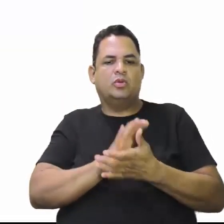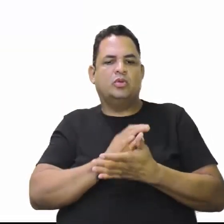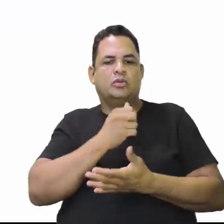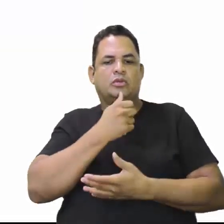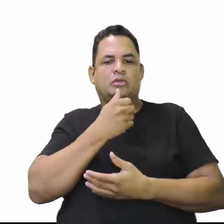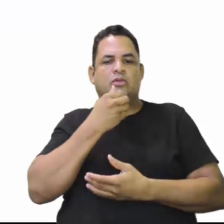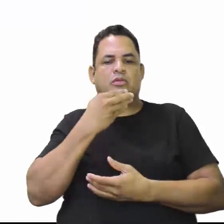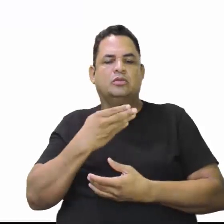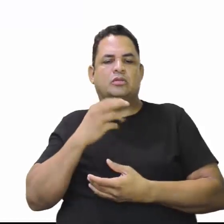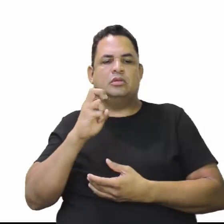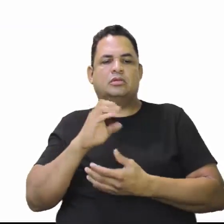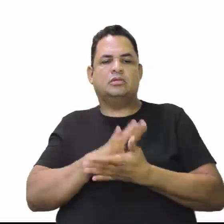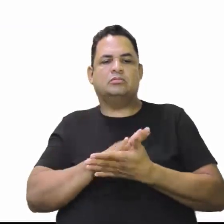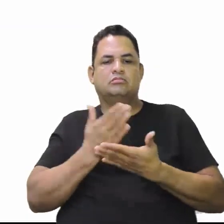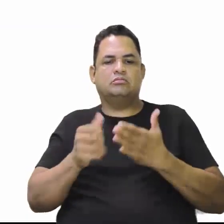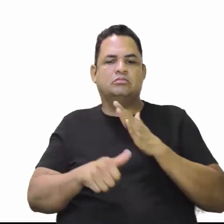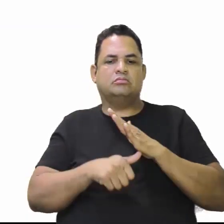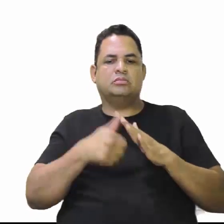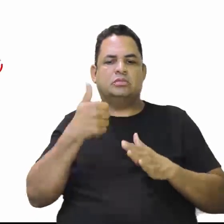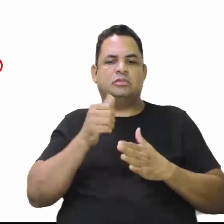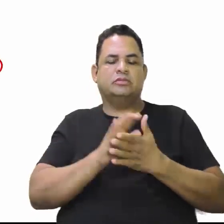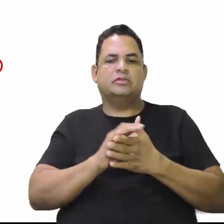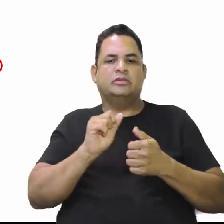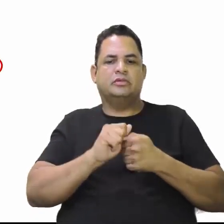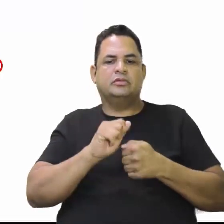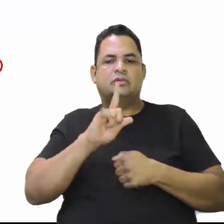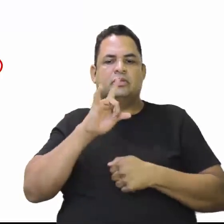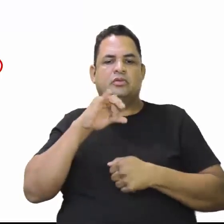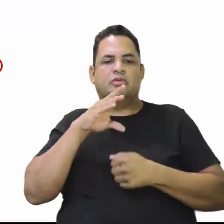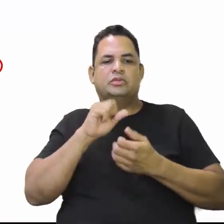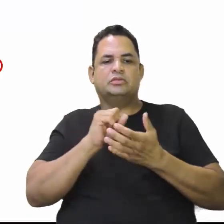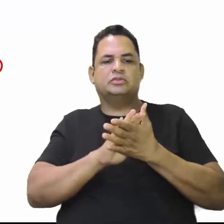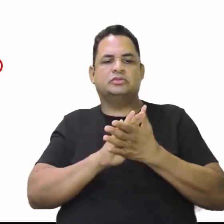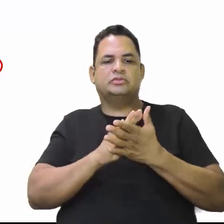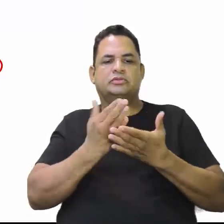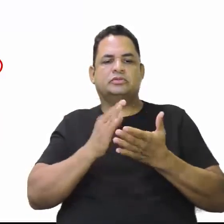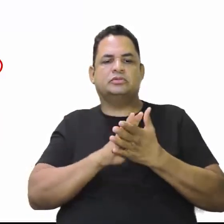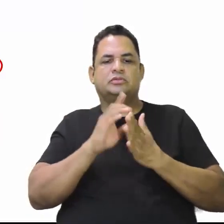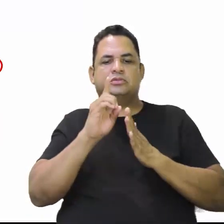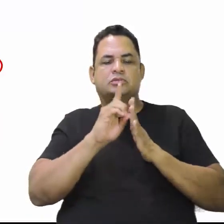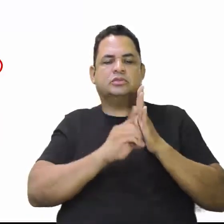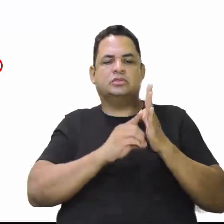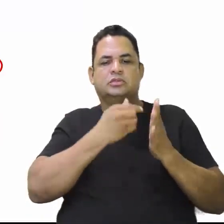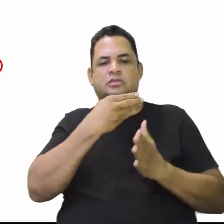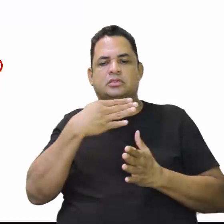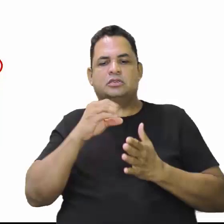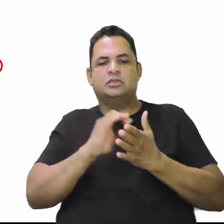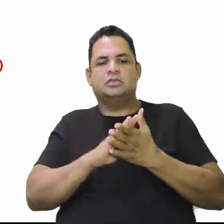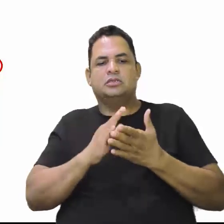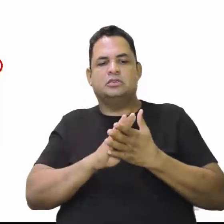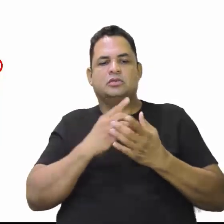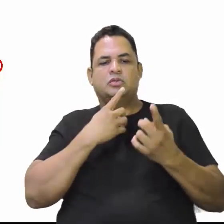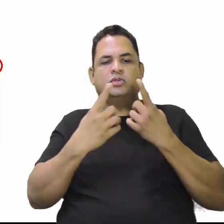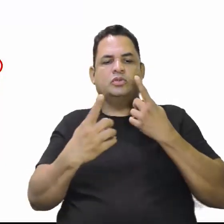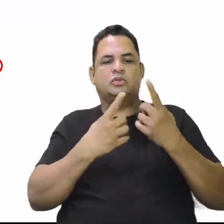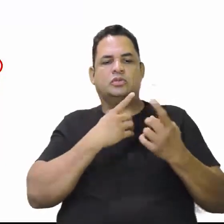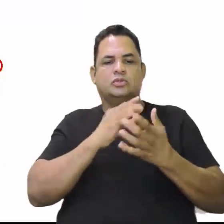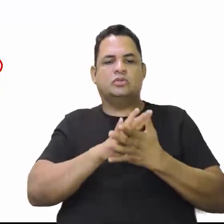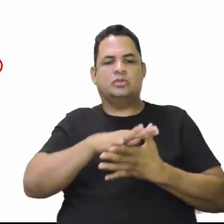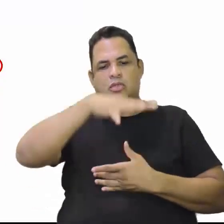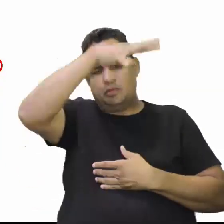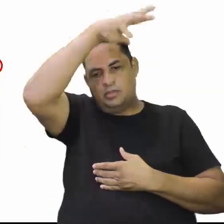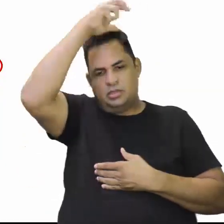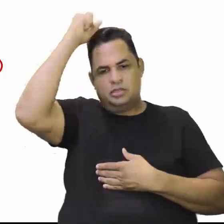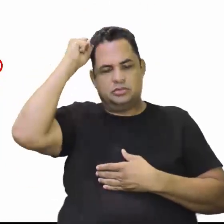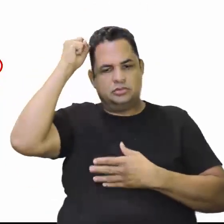primeira tentativa foi iniciada por Aloysio Ferreira, de 30 a 40, com o nome de rodovia Amazonas-Mato